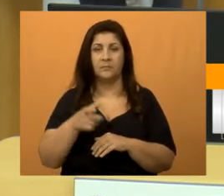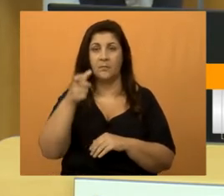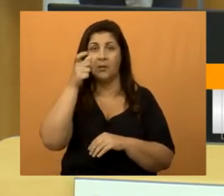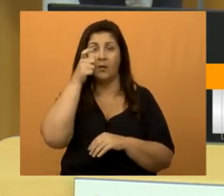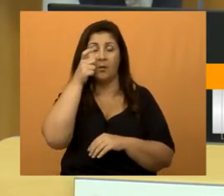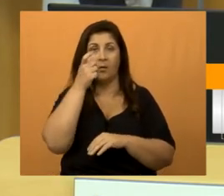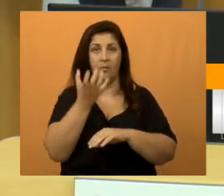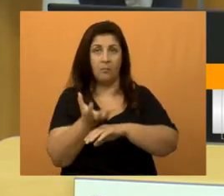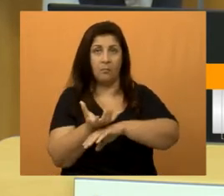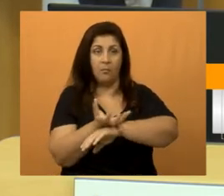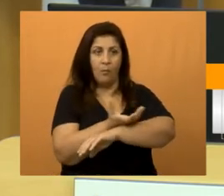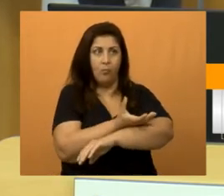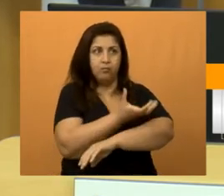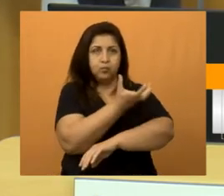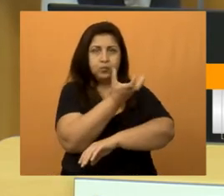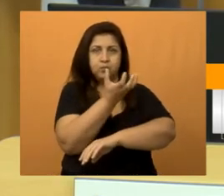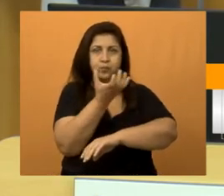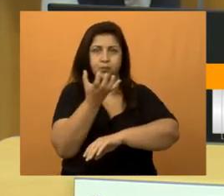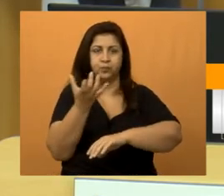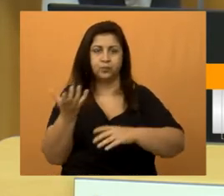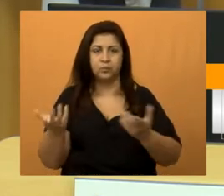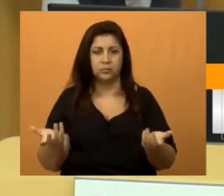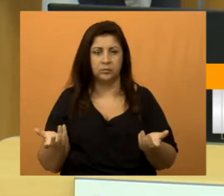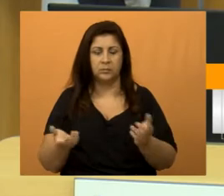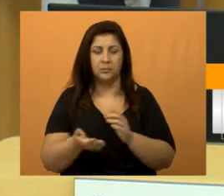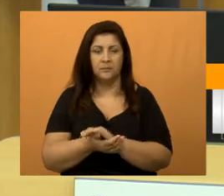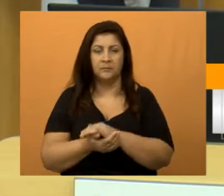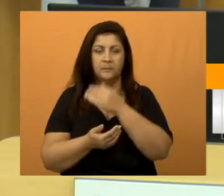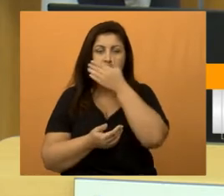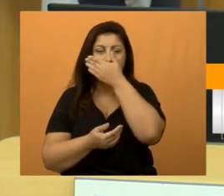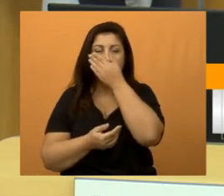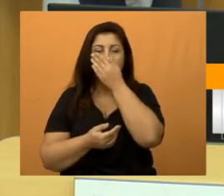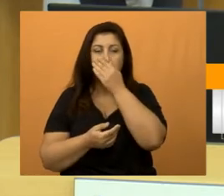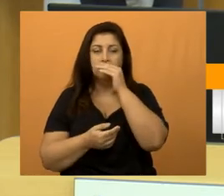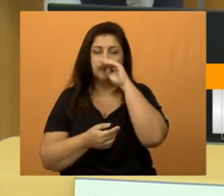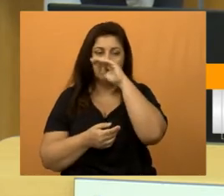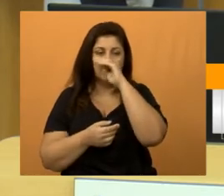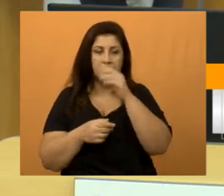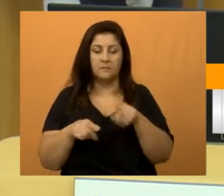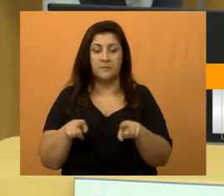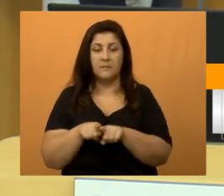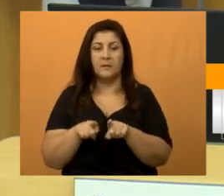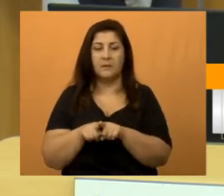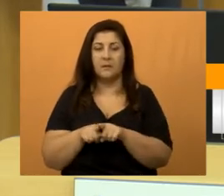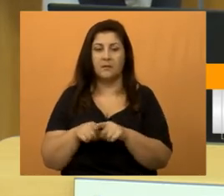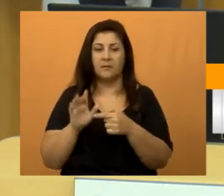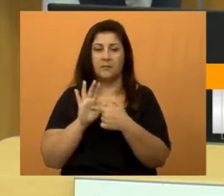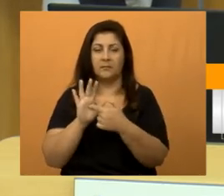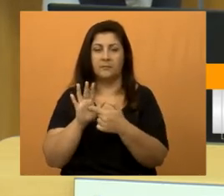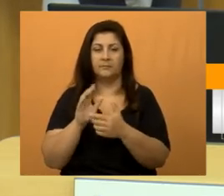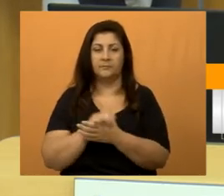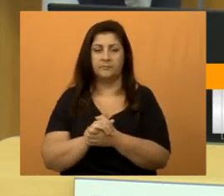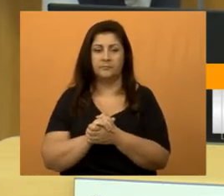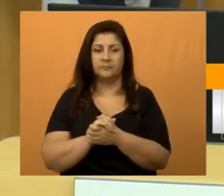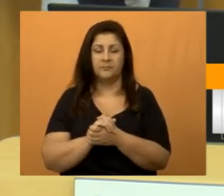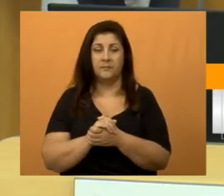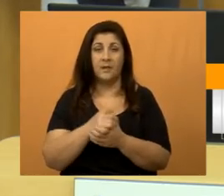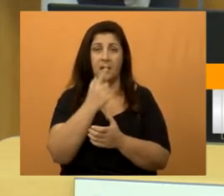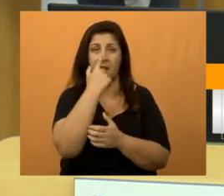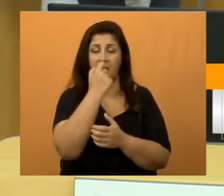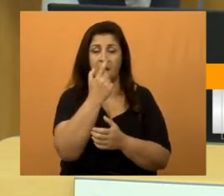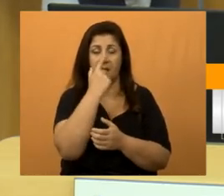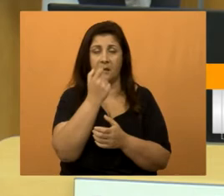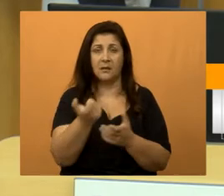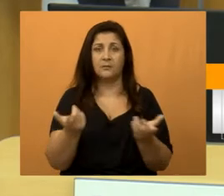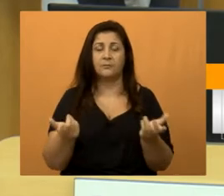matagal que está lá, essa área particular. E também aqui está esse entulho e